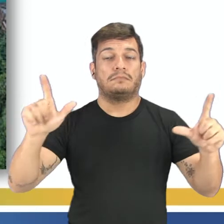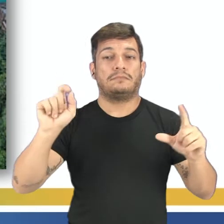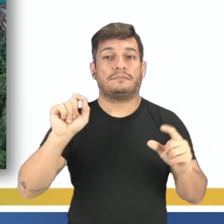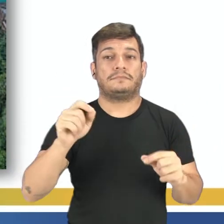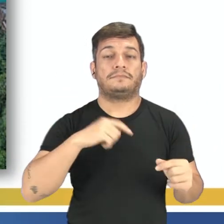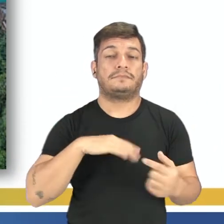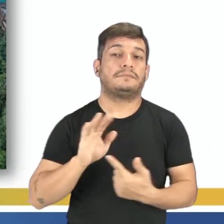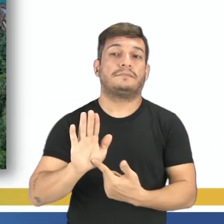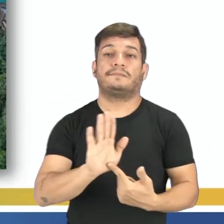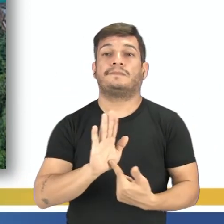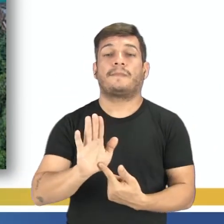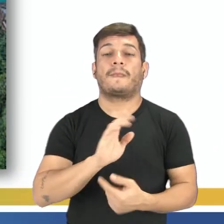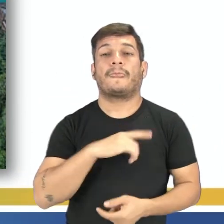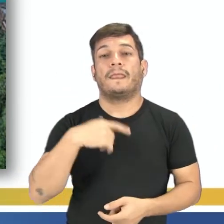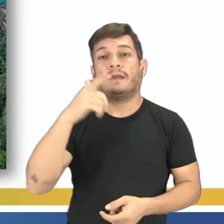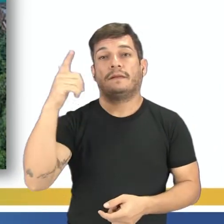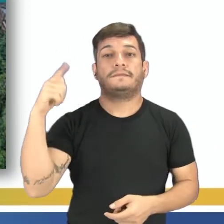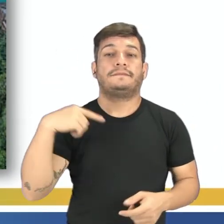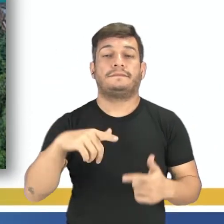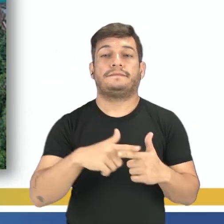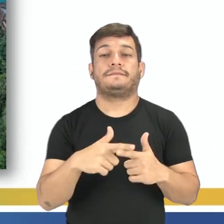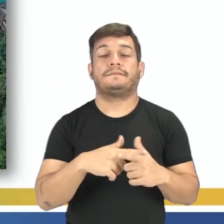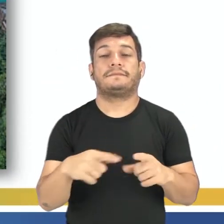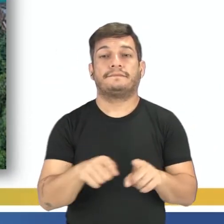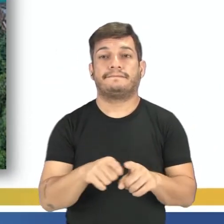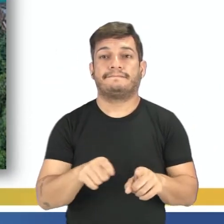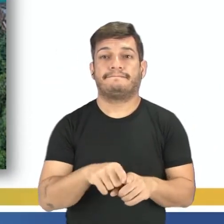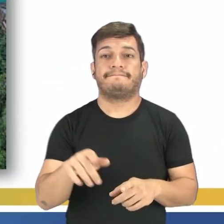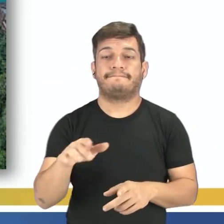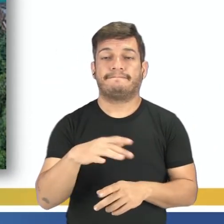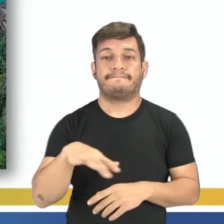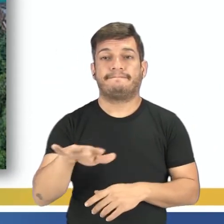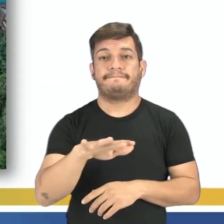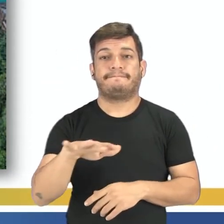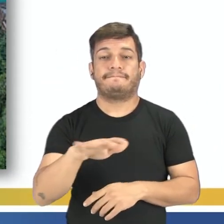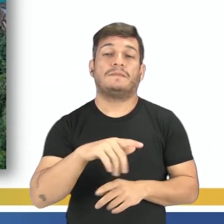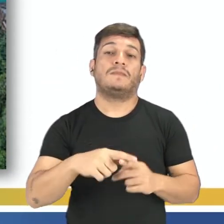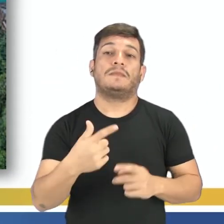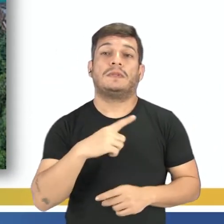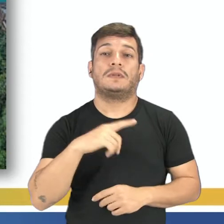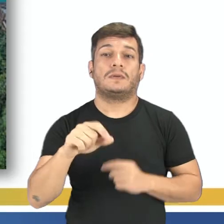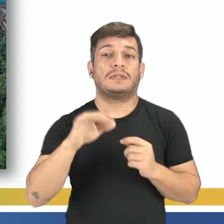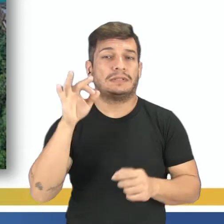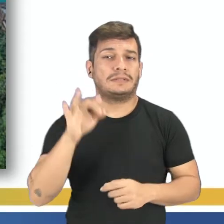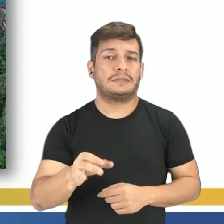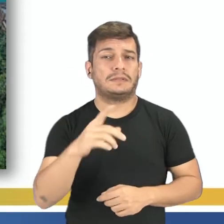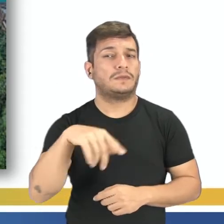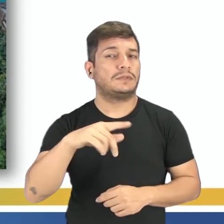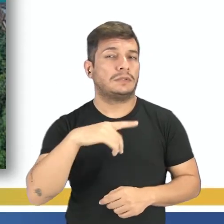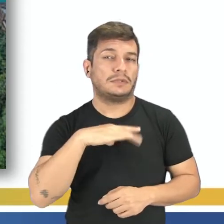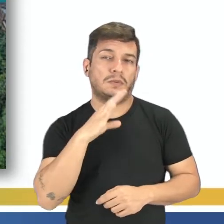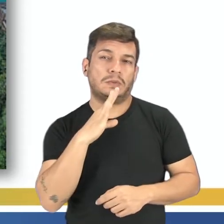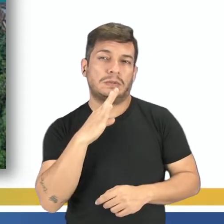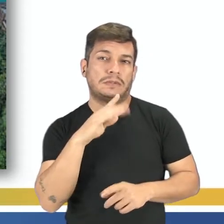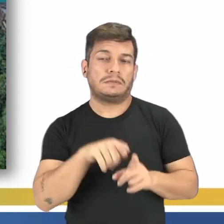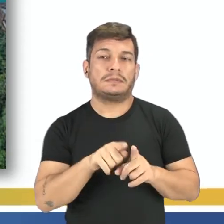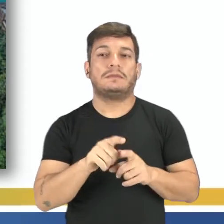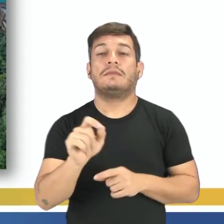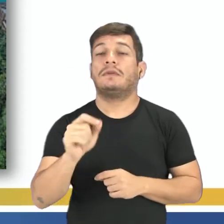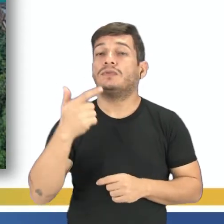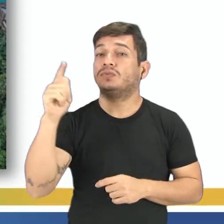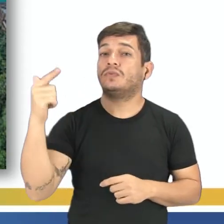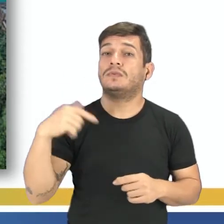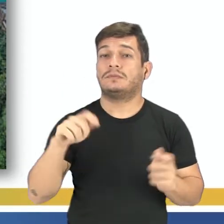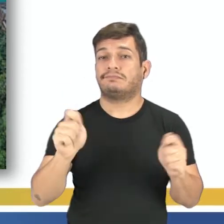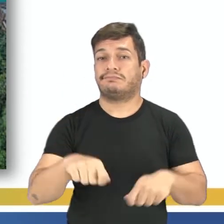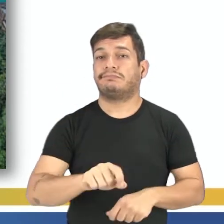sentido de trazer outros impactos ambientais, mas eu tenho certeza que você tem conhecimento a respeito de